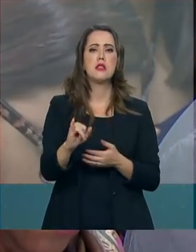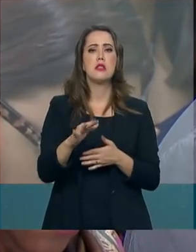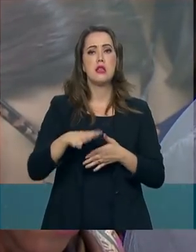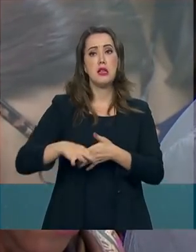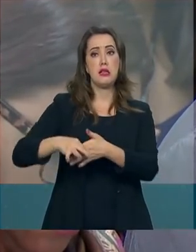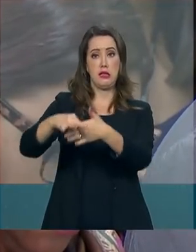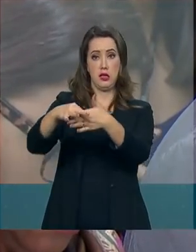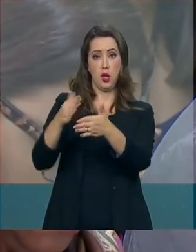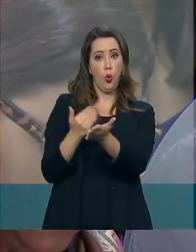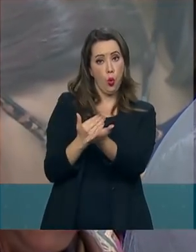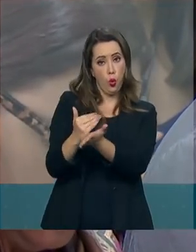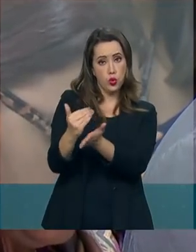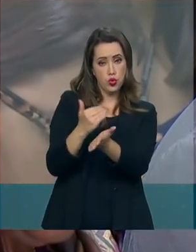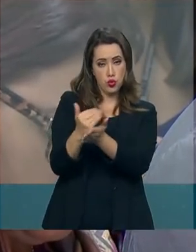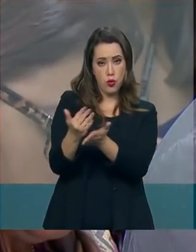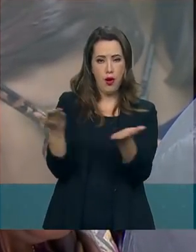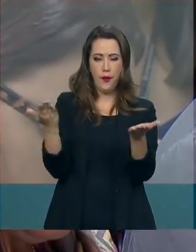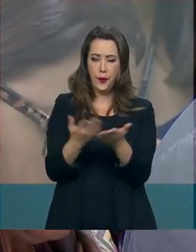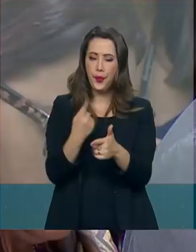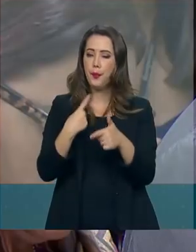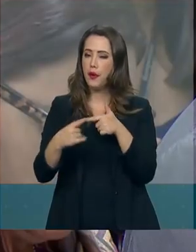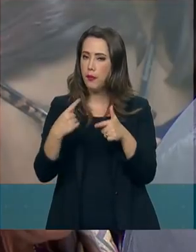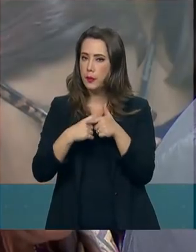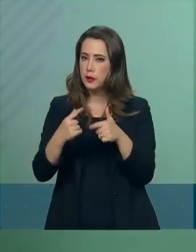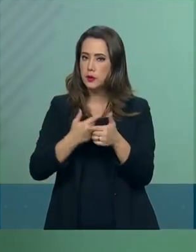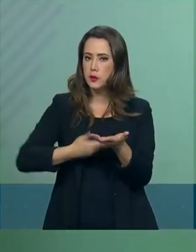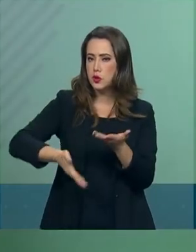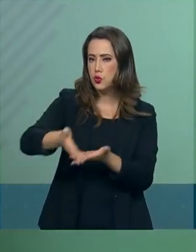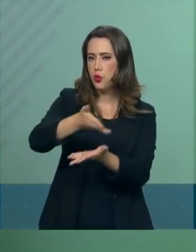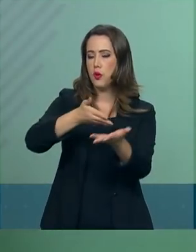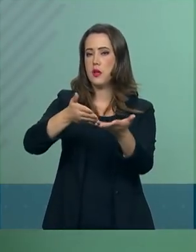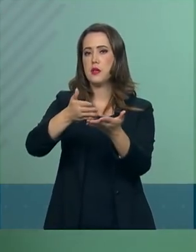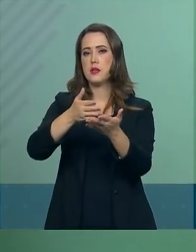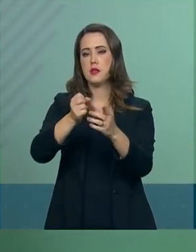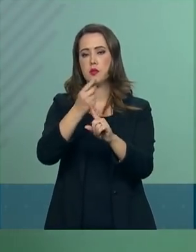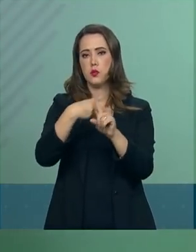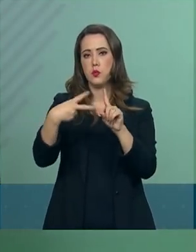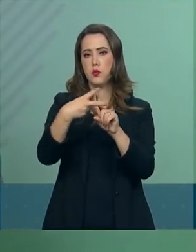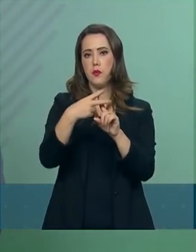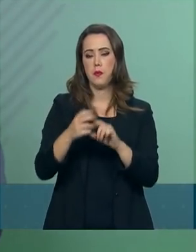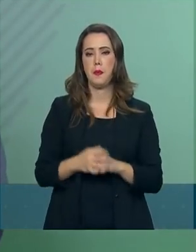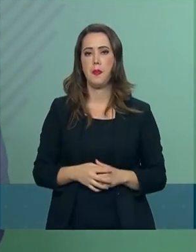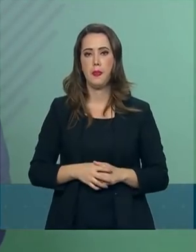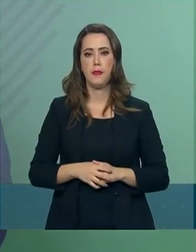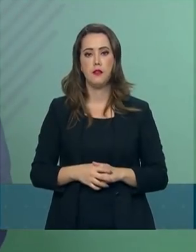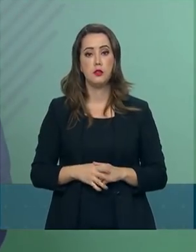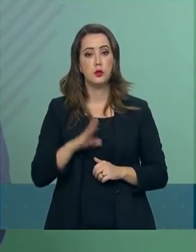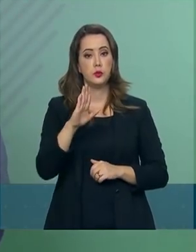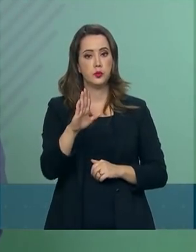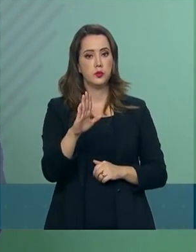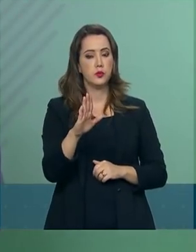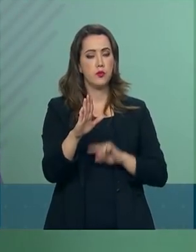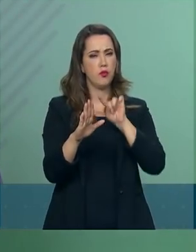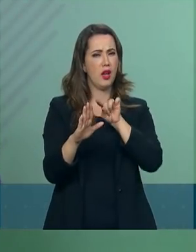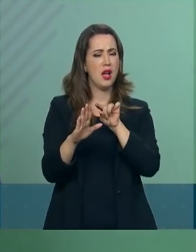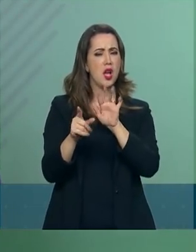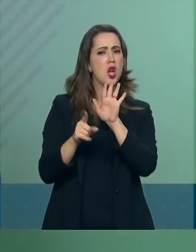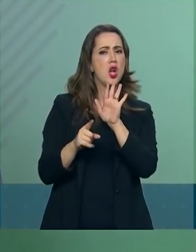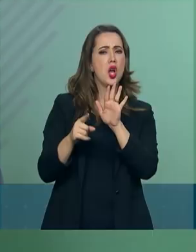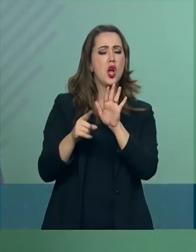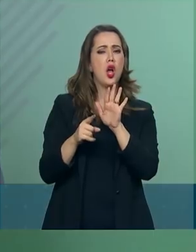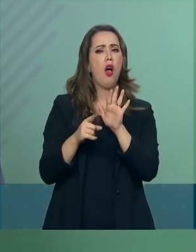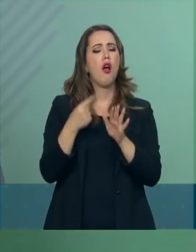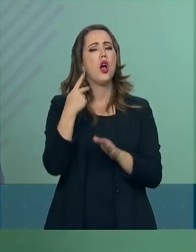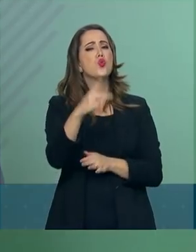atrapalha o governo nas articulações pela Previdência? A tua pergunta, ela parte de um pressuposto